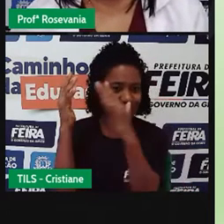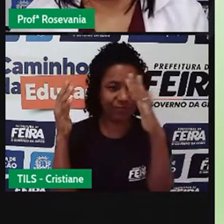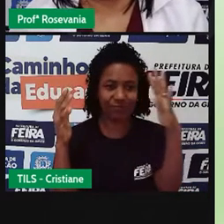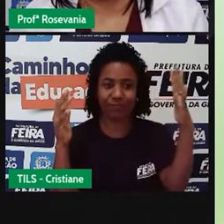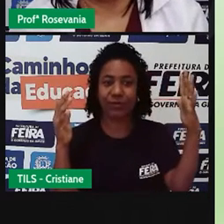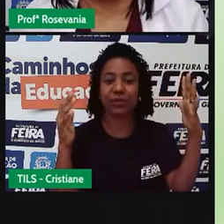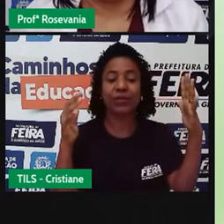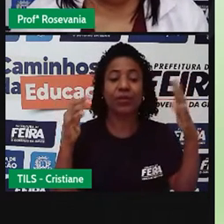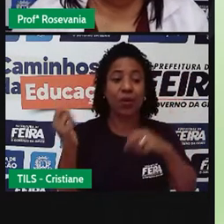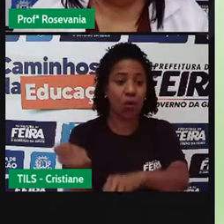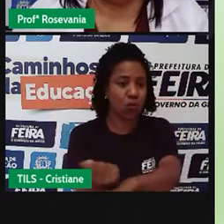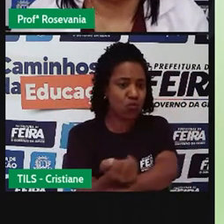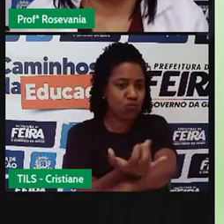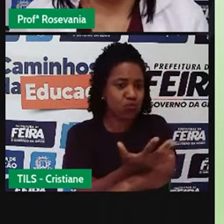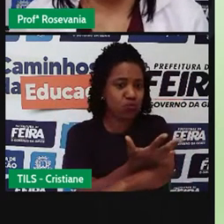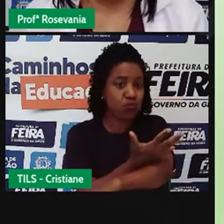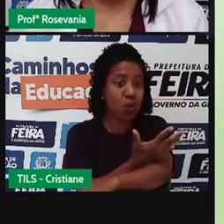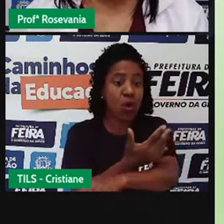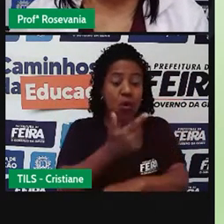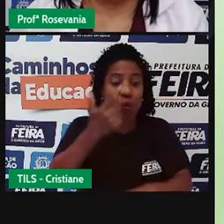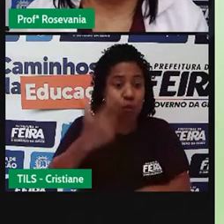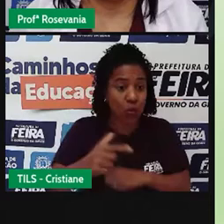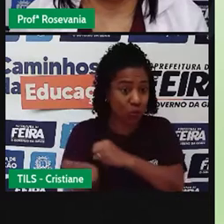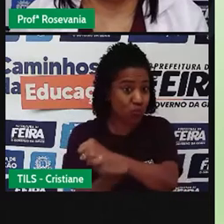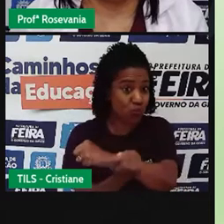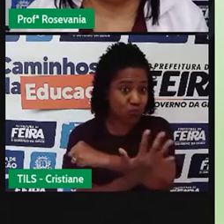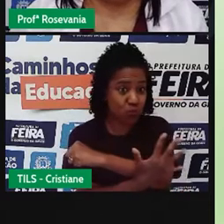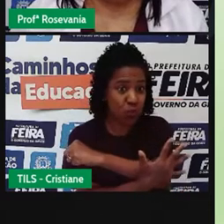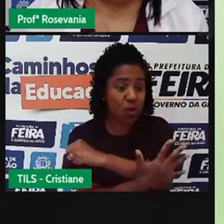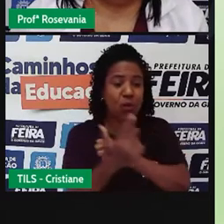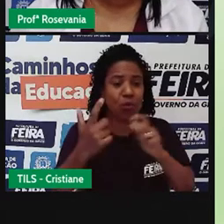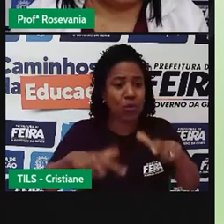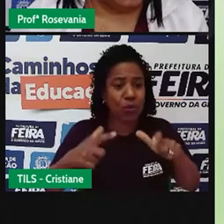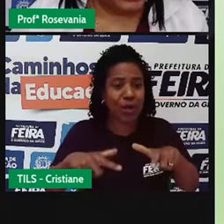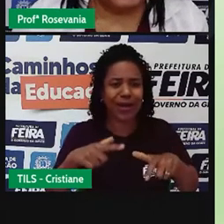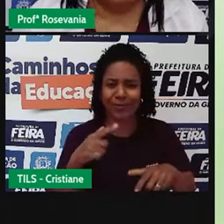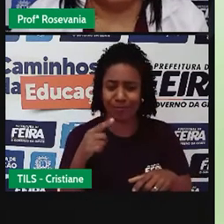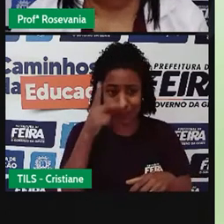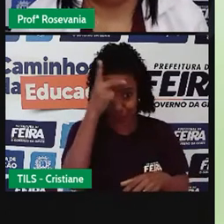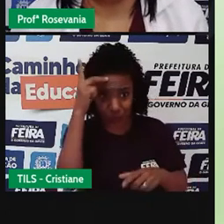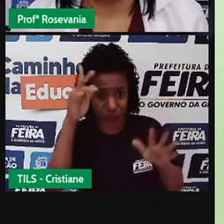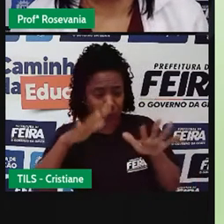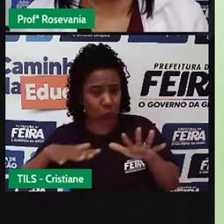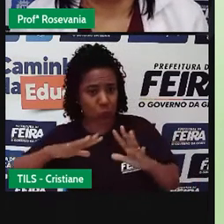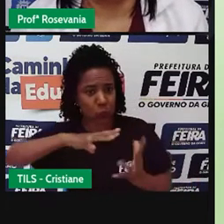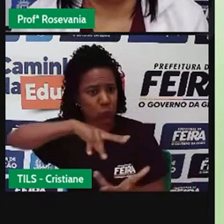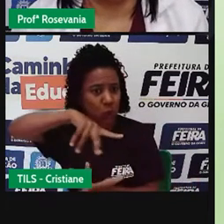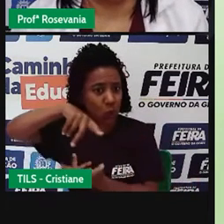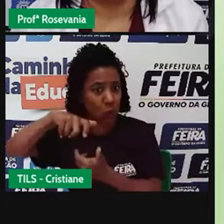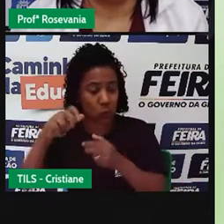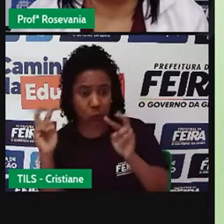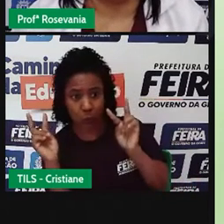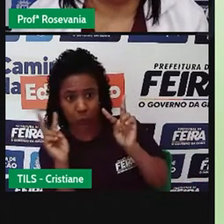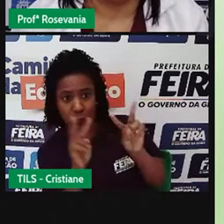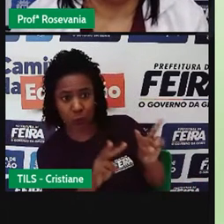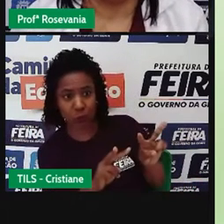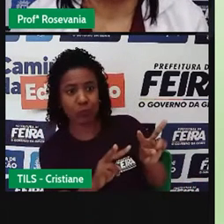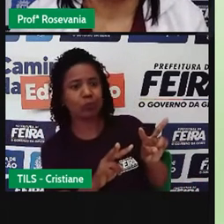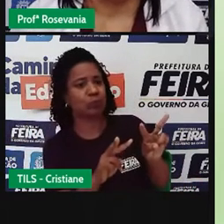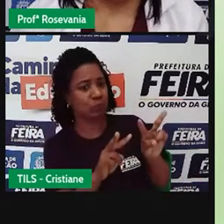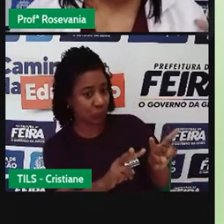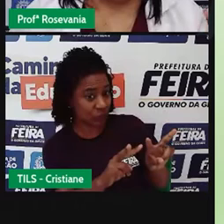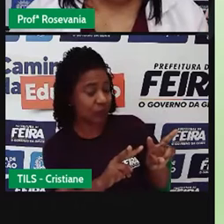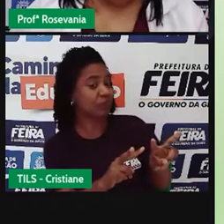voltado pra ela, que é a floresta amazônica, justamente pelo fato de que ela ajuda a regular, né, a questão do clima, do